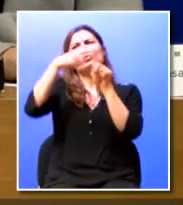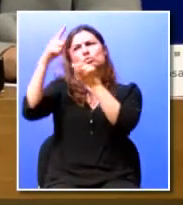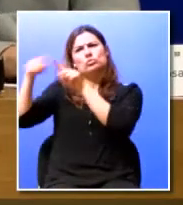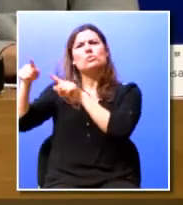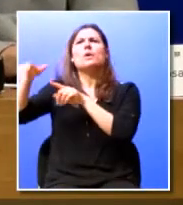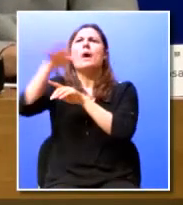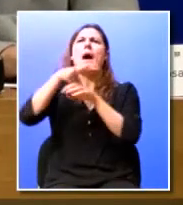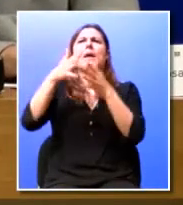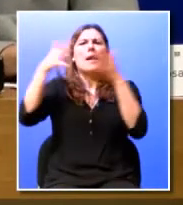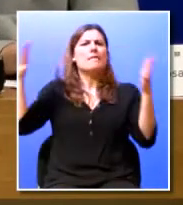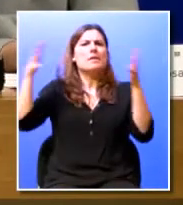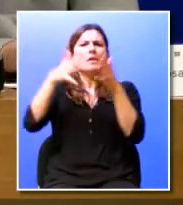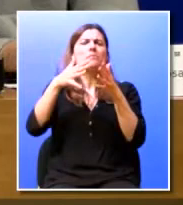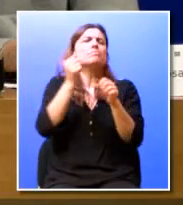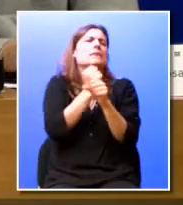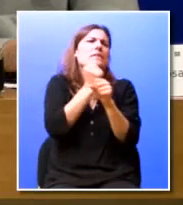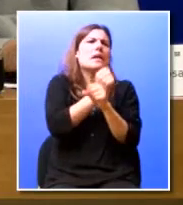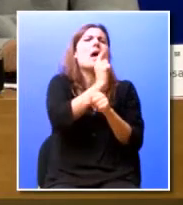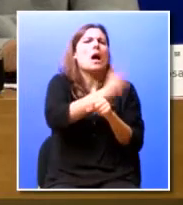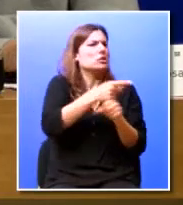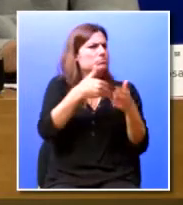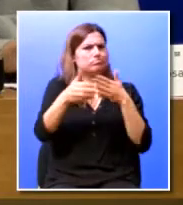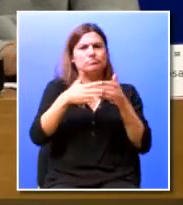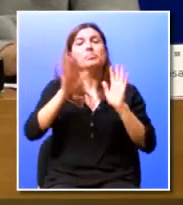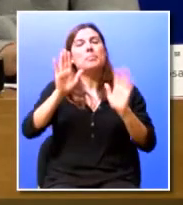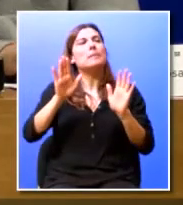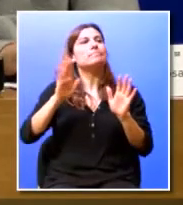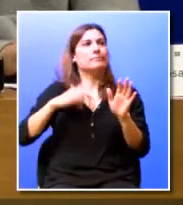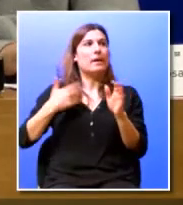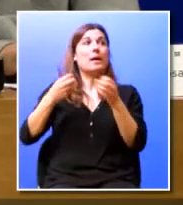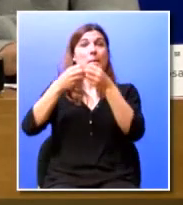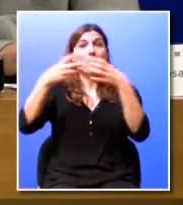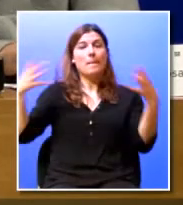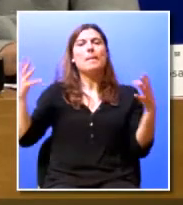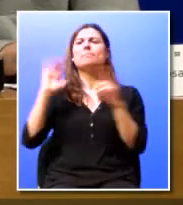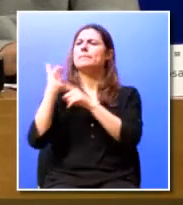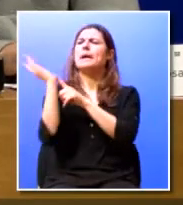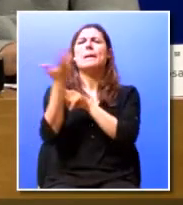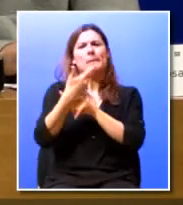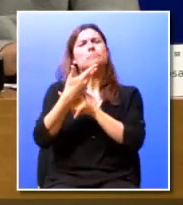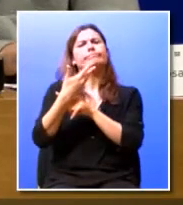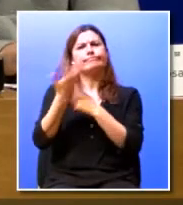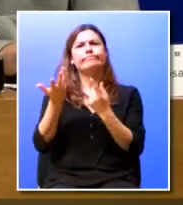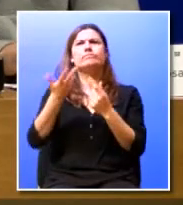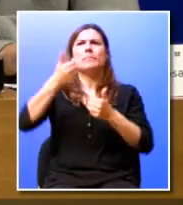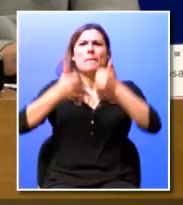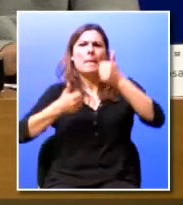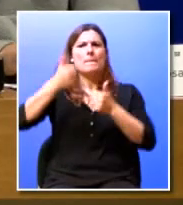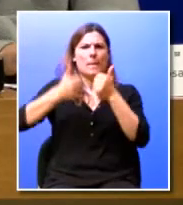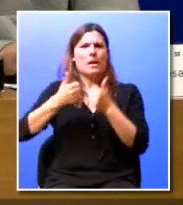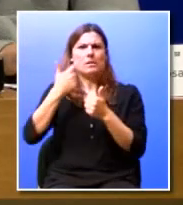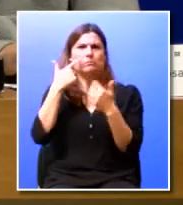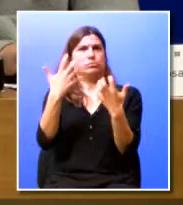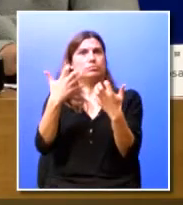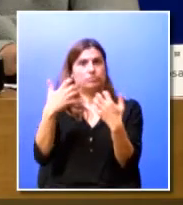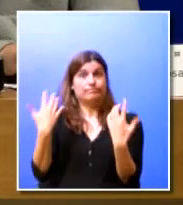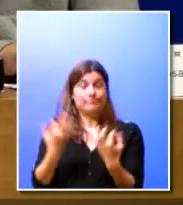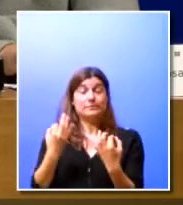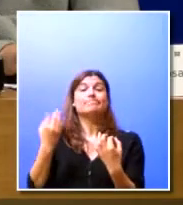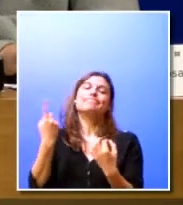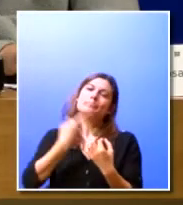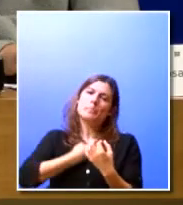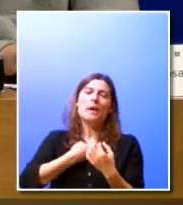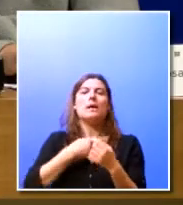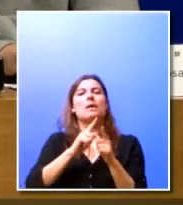dimensão e atividade, estão cada vez mais confrontadas com ambientes altamente concorrenciais e mutáveis, que obrigam a